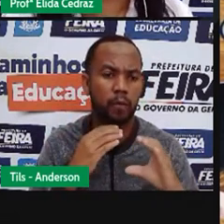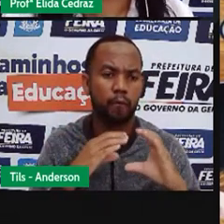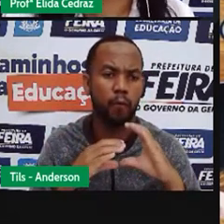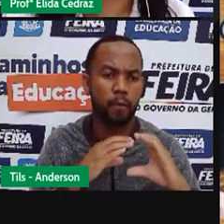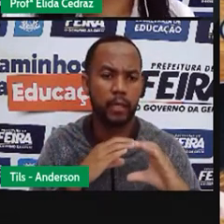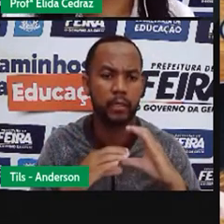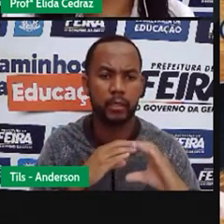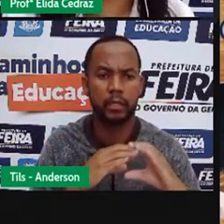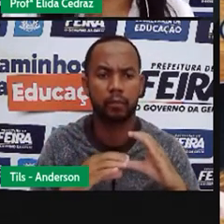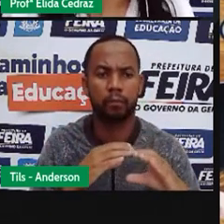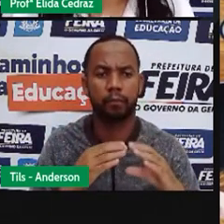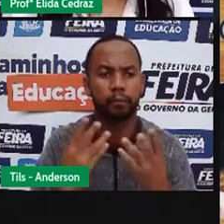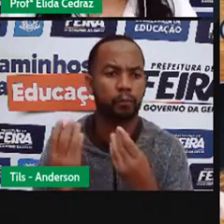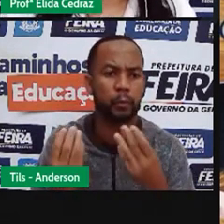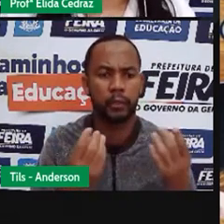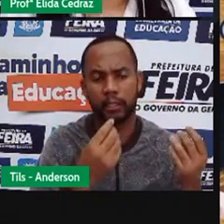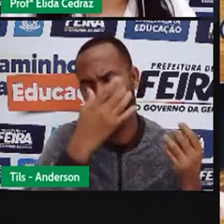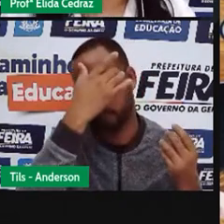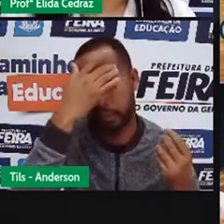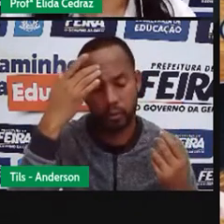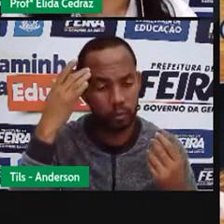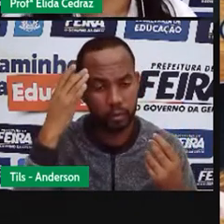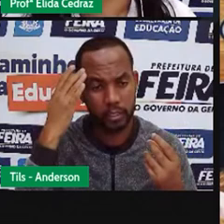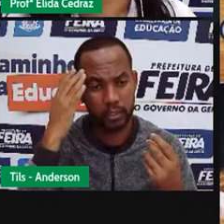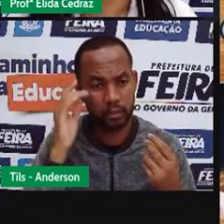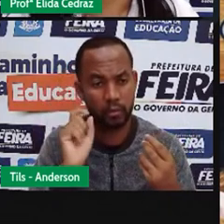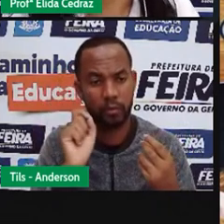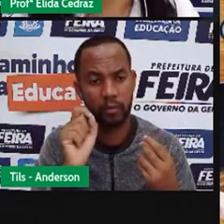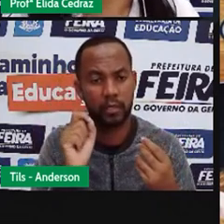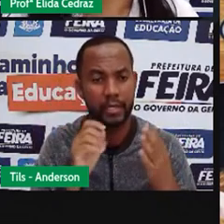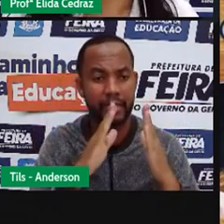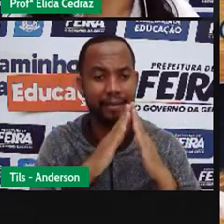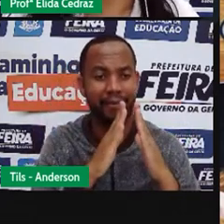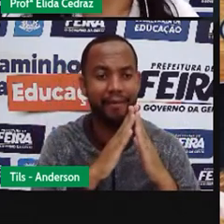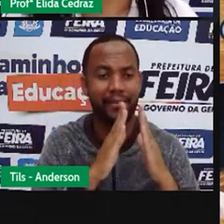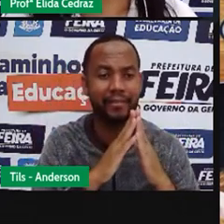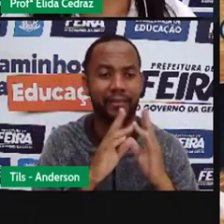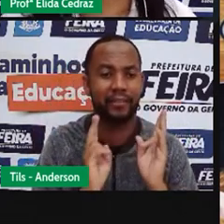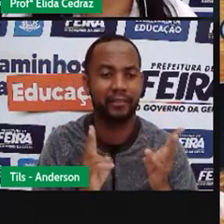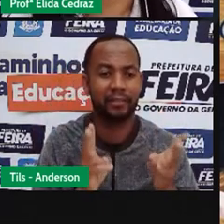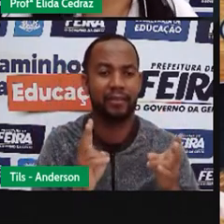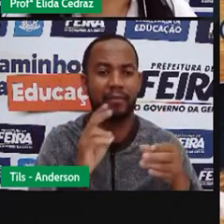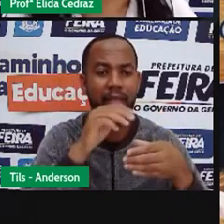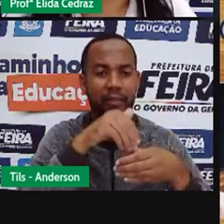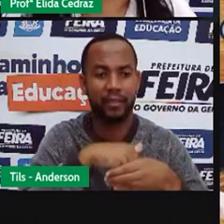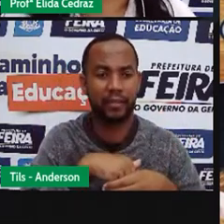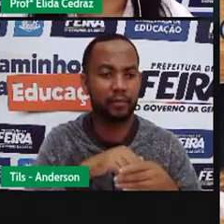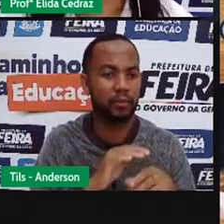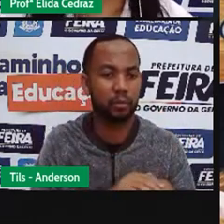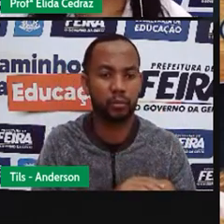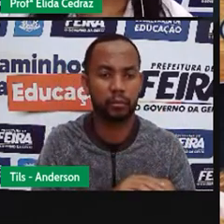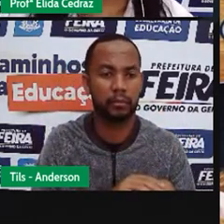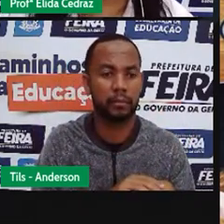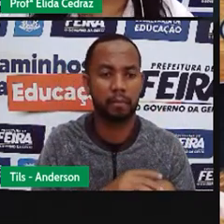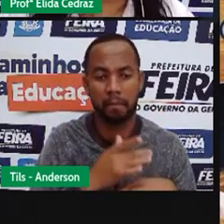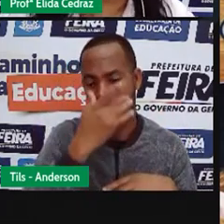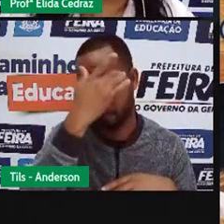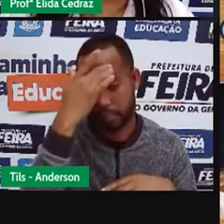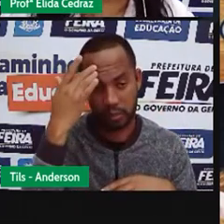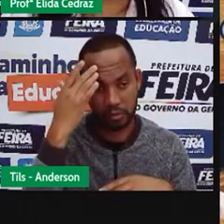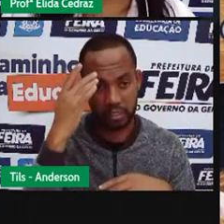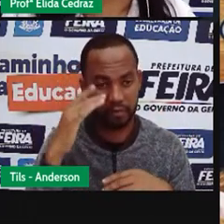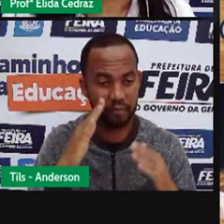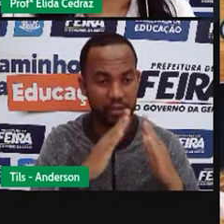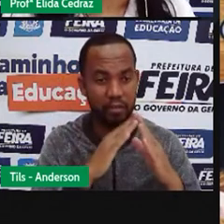Muitas pessoas não saem das suas casas nem mesmo para pegar fila no banco nem em casa do